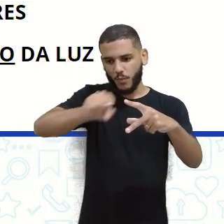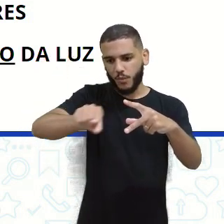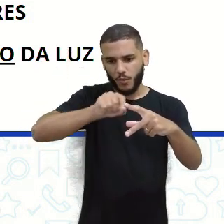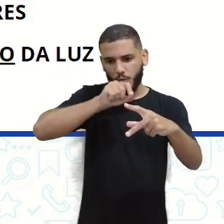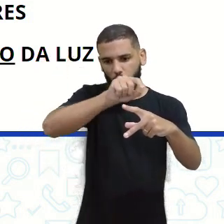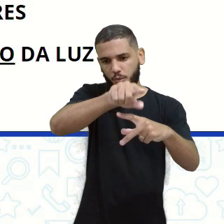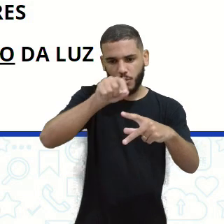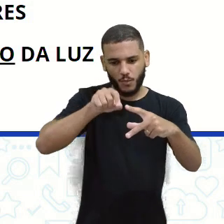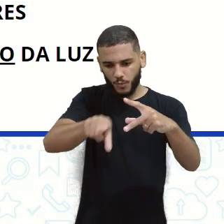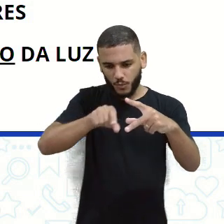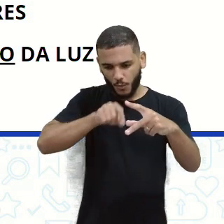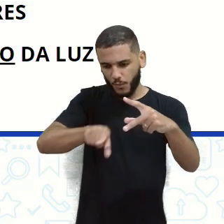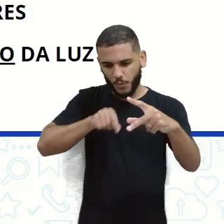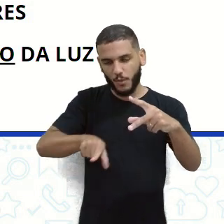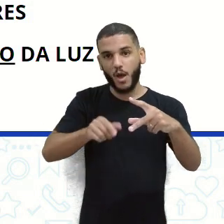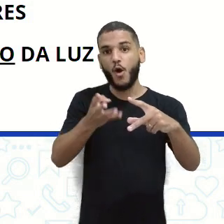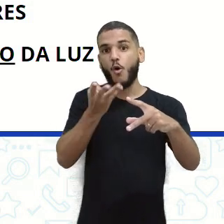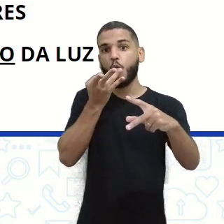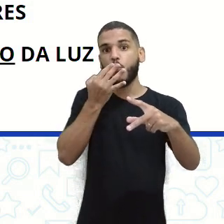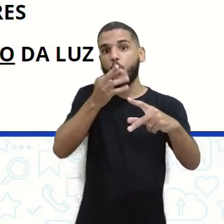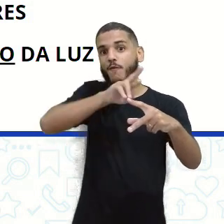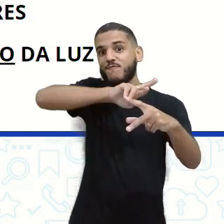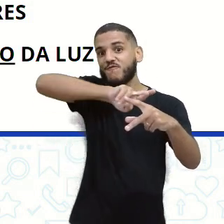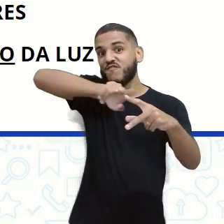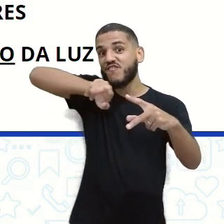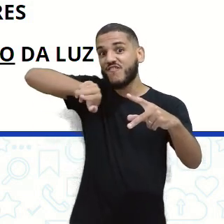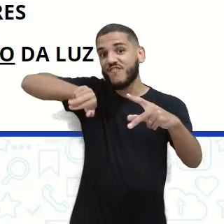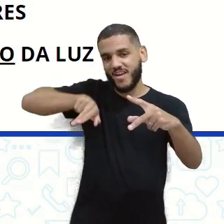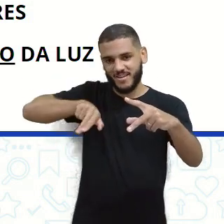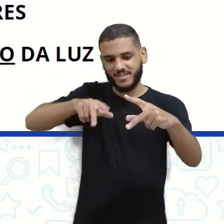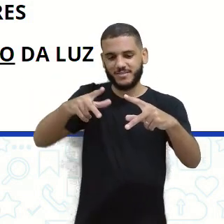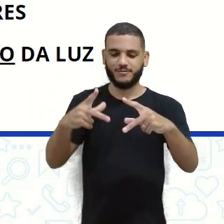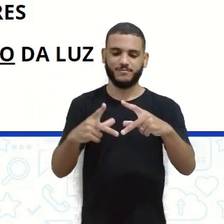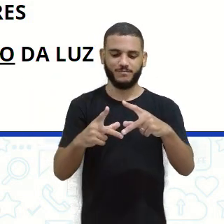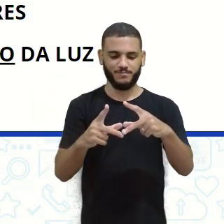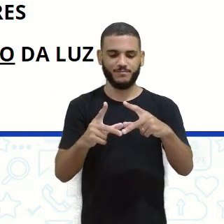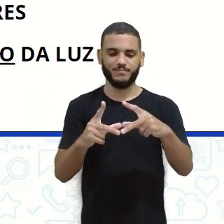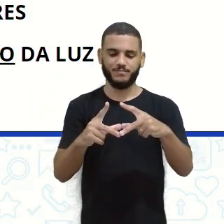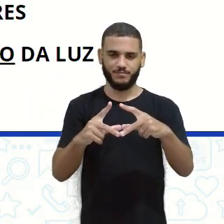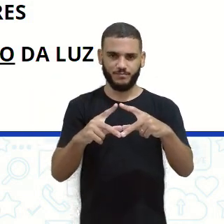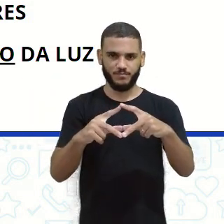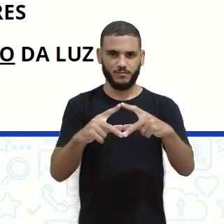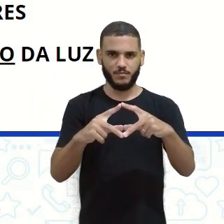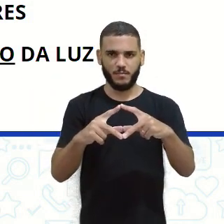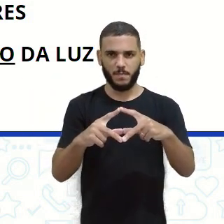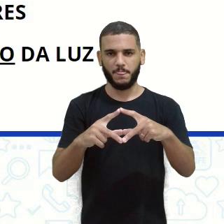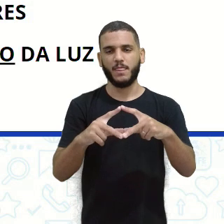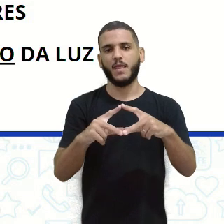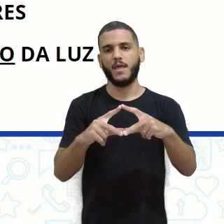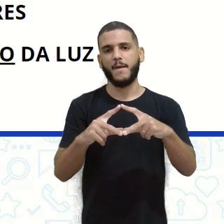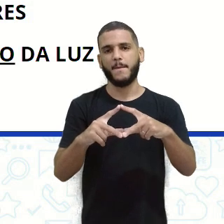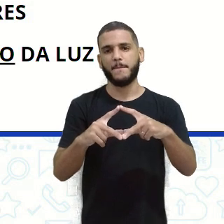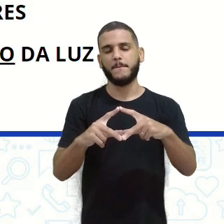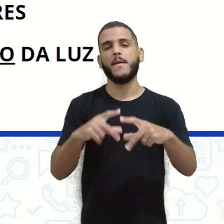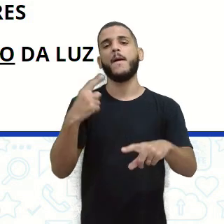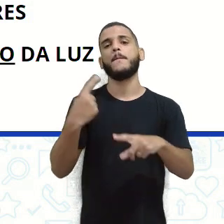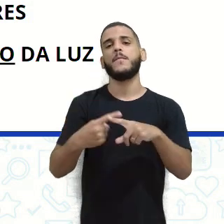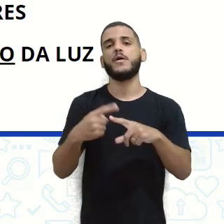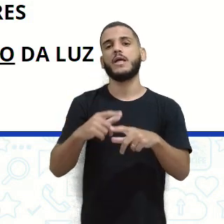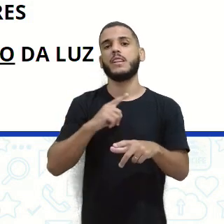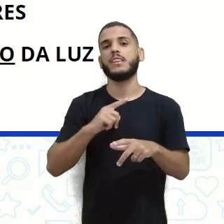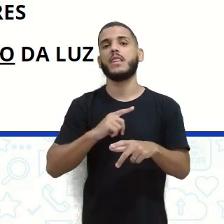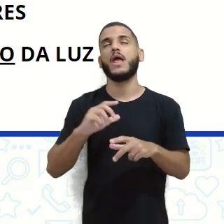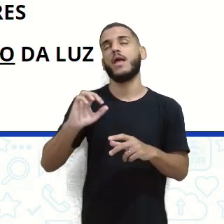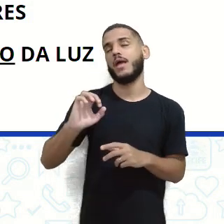se mostrando, né, do jeito que é e tudo mais. Por quê? Porque aquela luz, ela é composta de várias cores. A luz